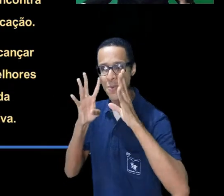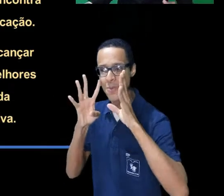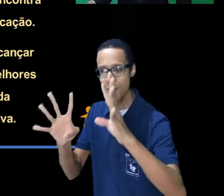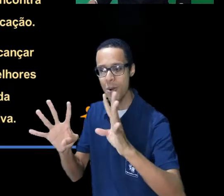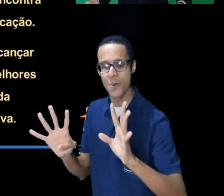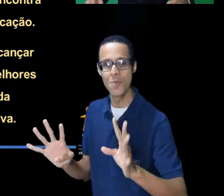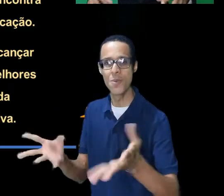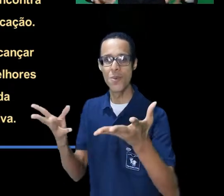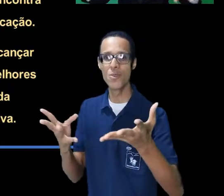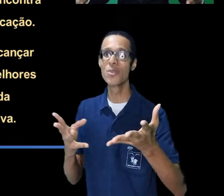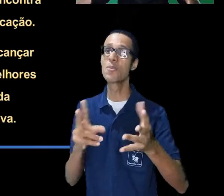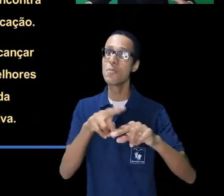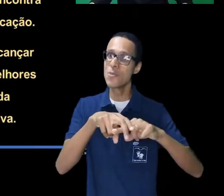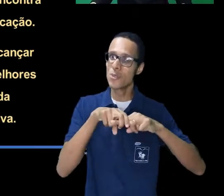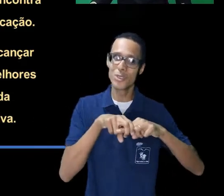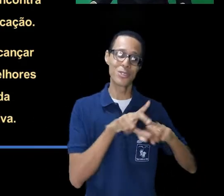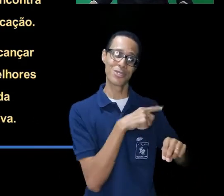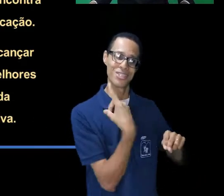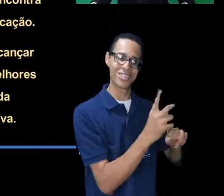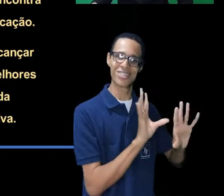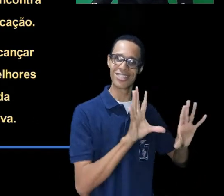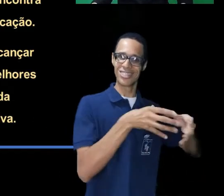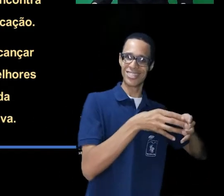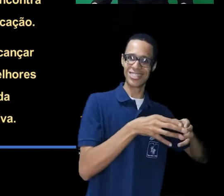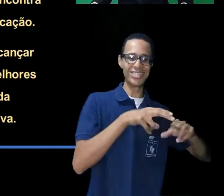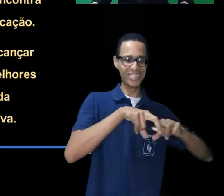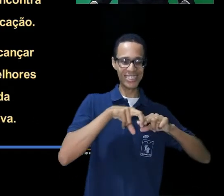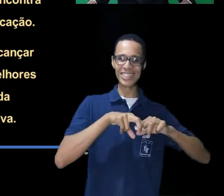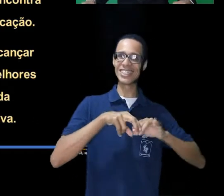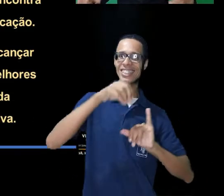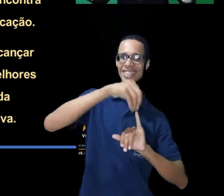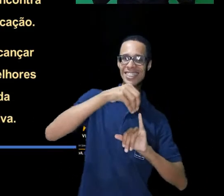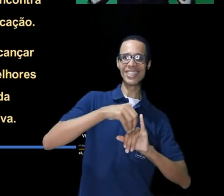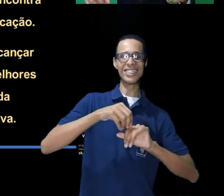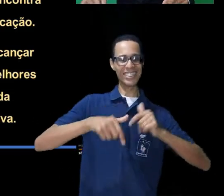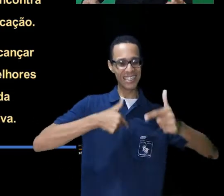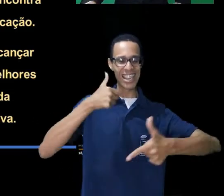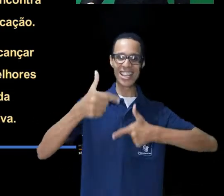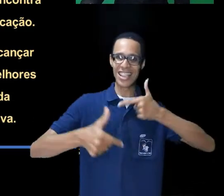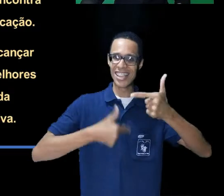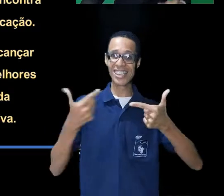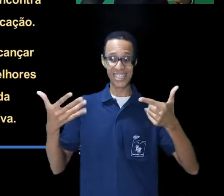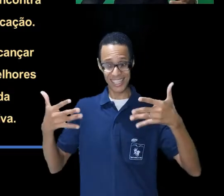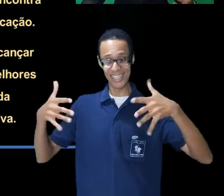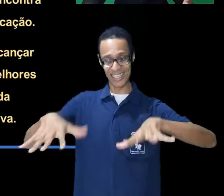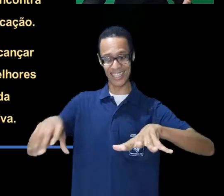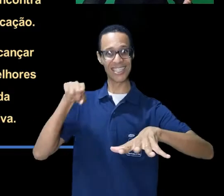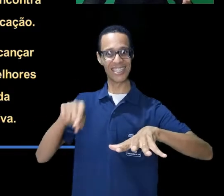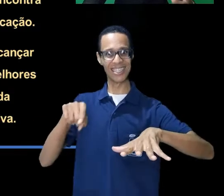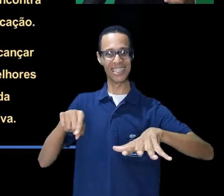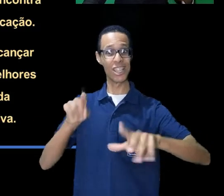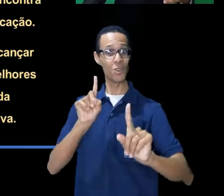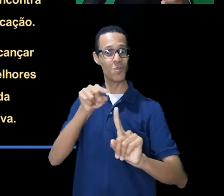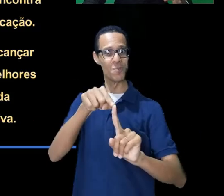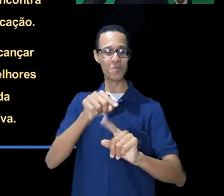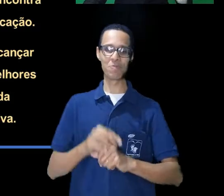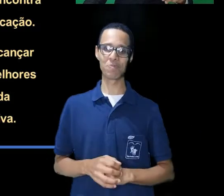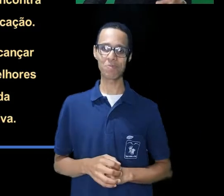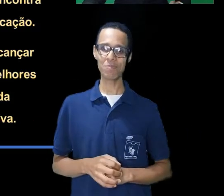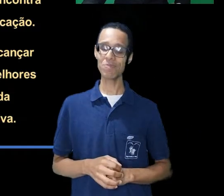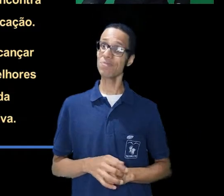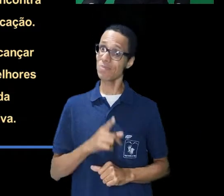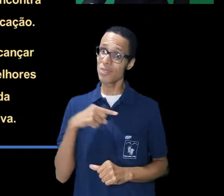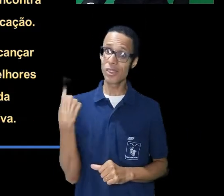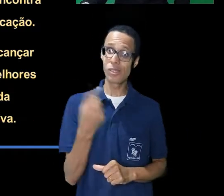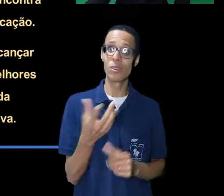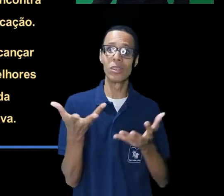motivação proporciona mais e melhores possibilidades educacionais e é isso que move cada profissional responsável